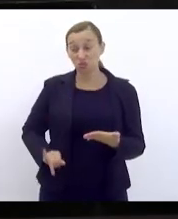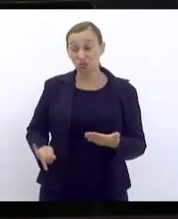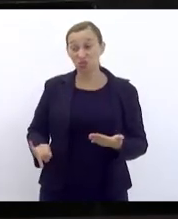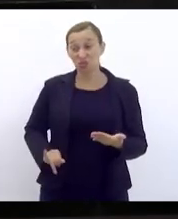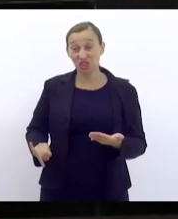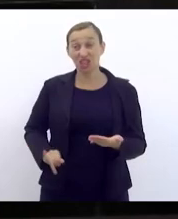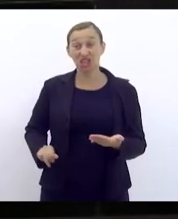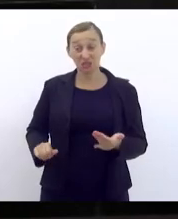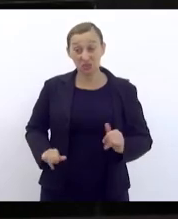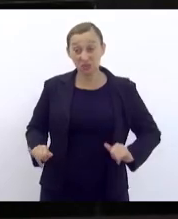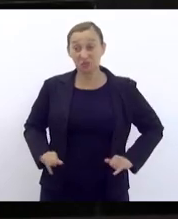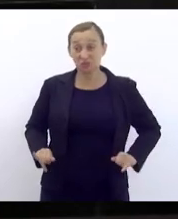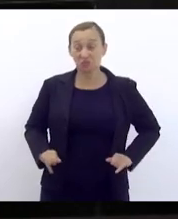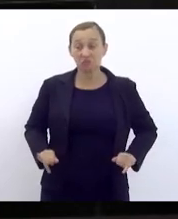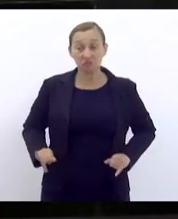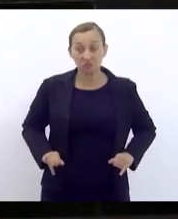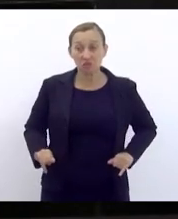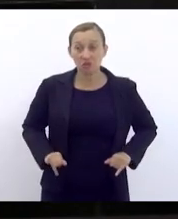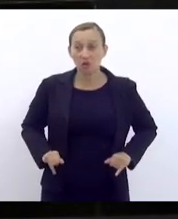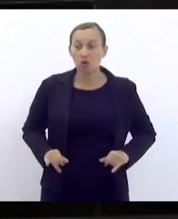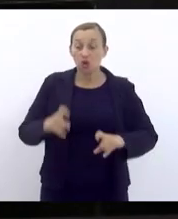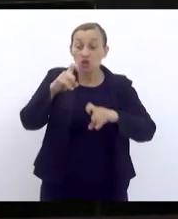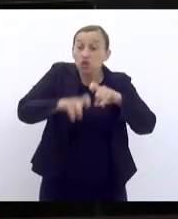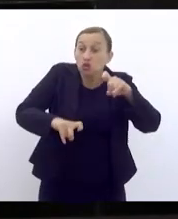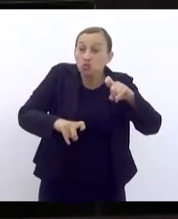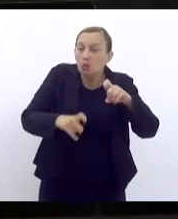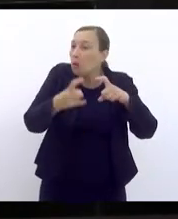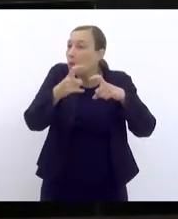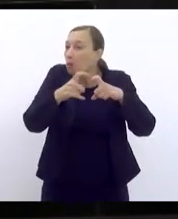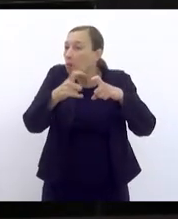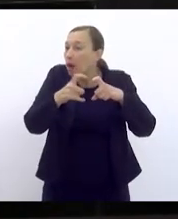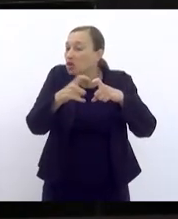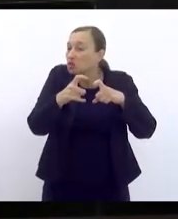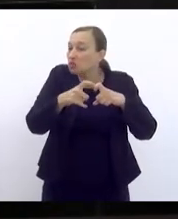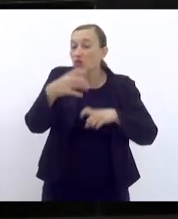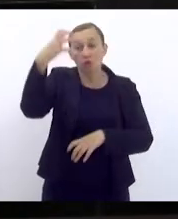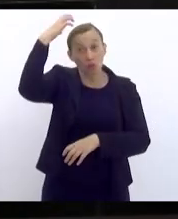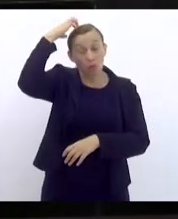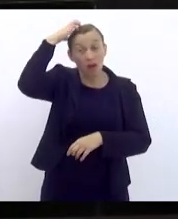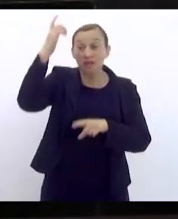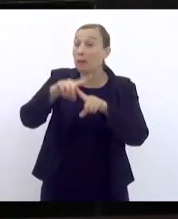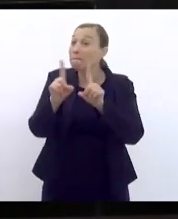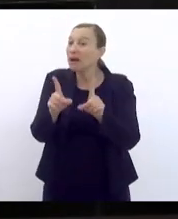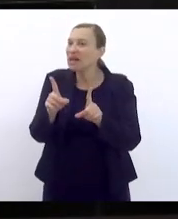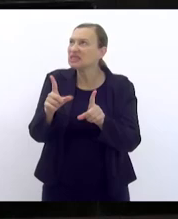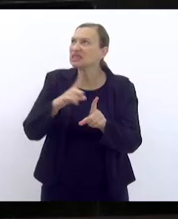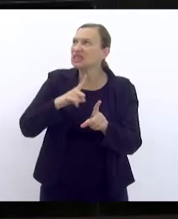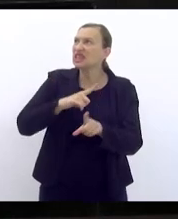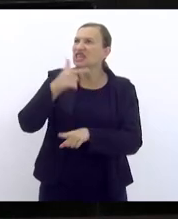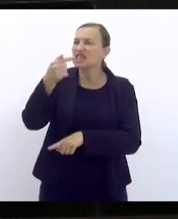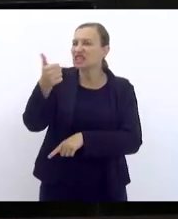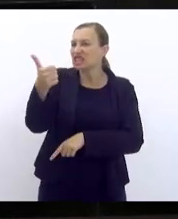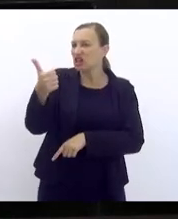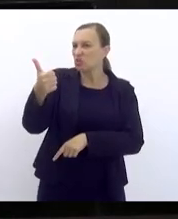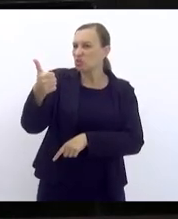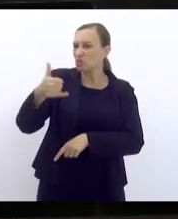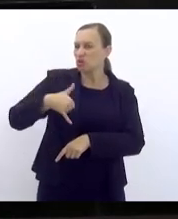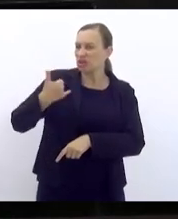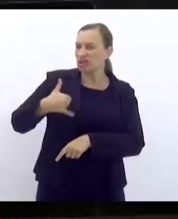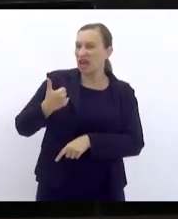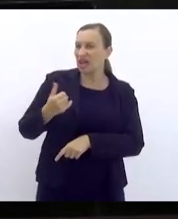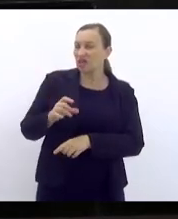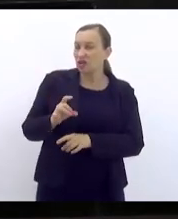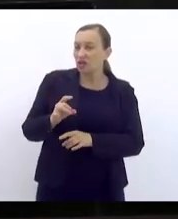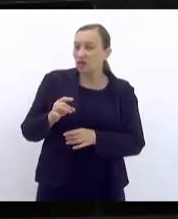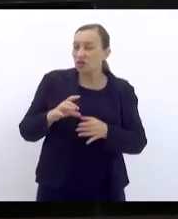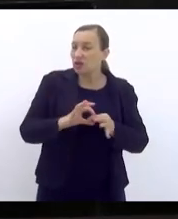de um médico que estuprou, assediou, foi condenado, mas só que ele tinha 71 anos, foi solto na Covid e